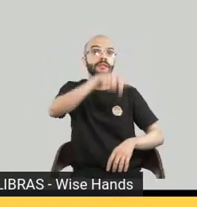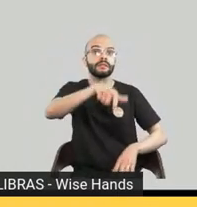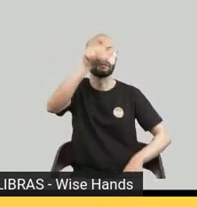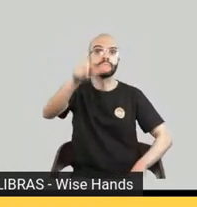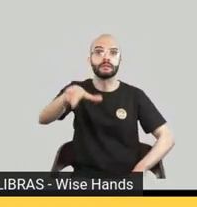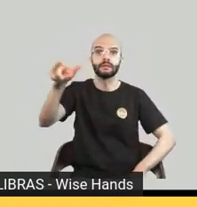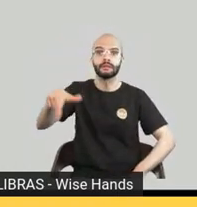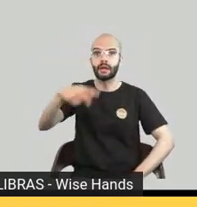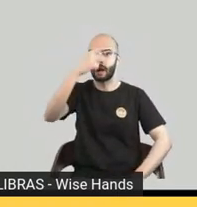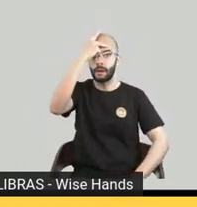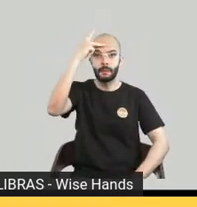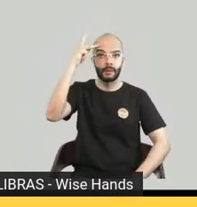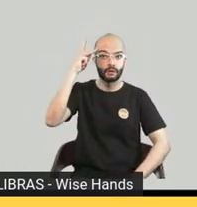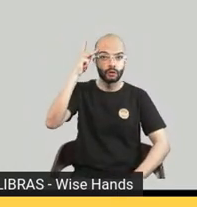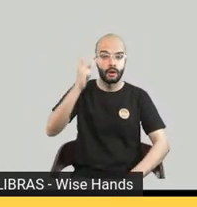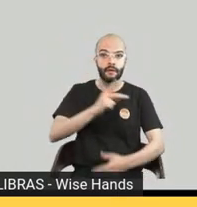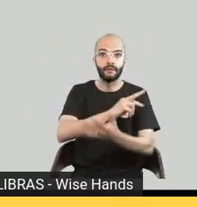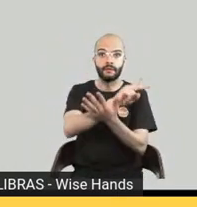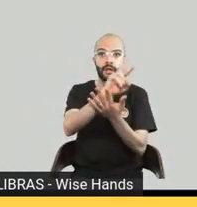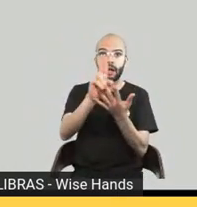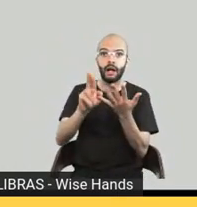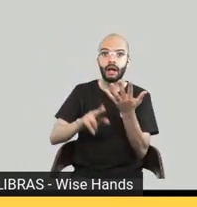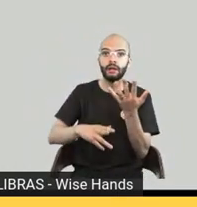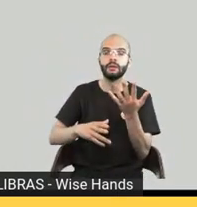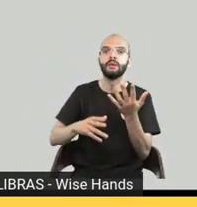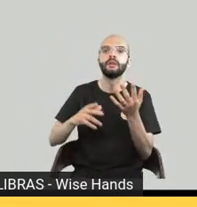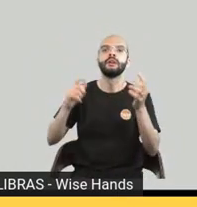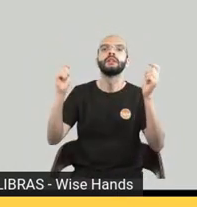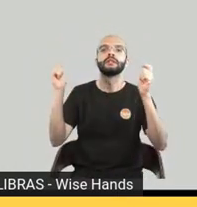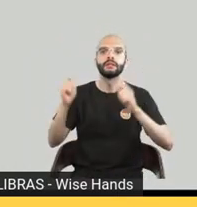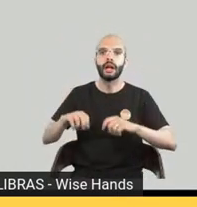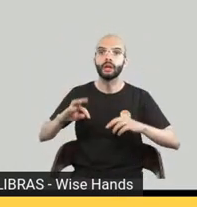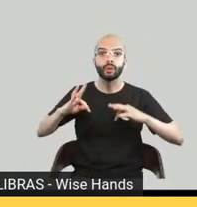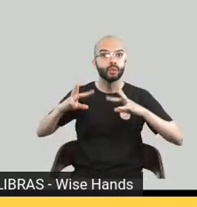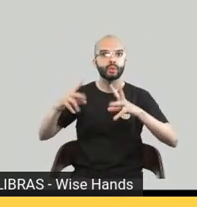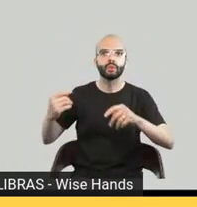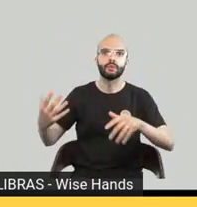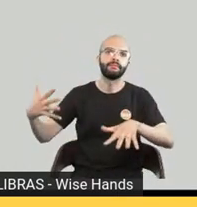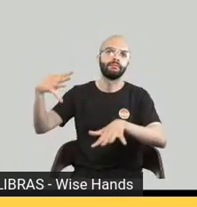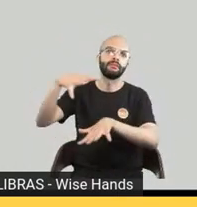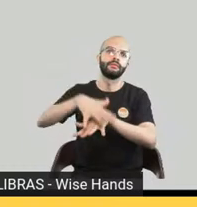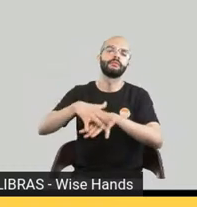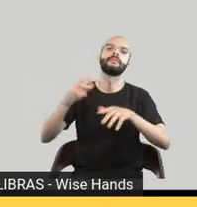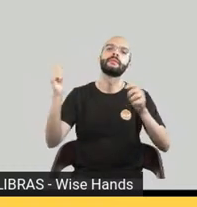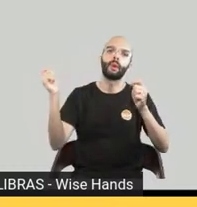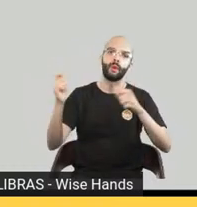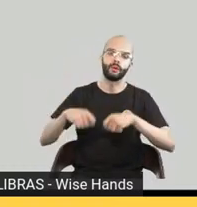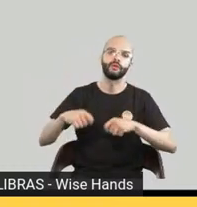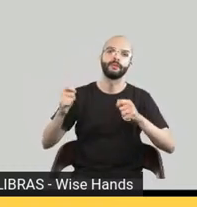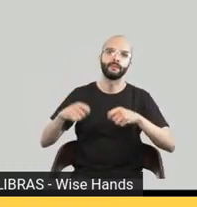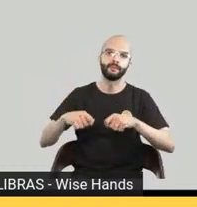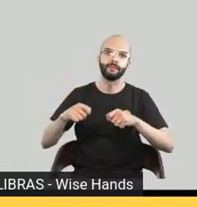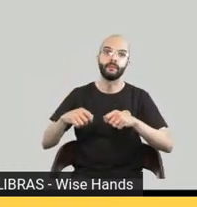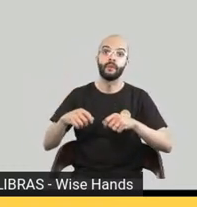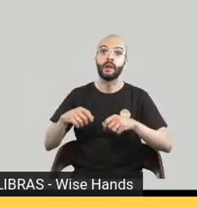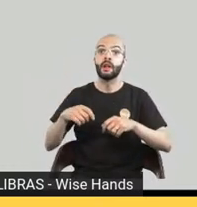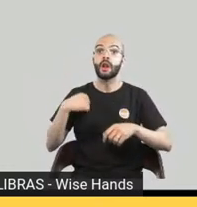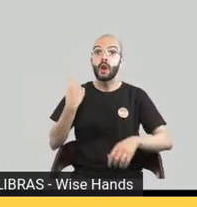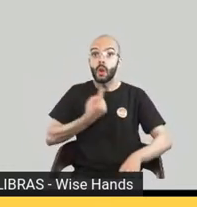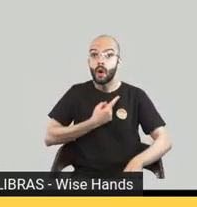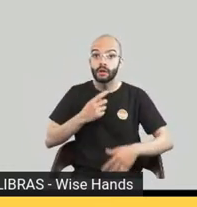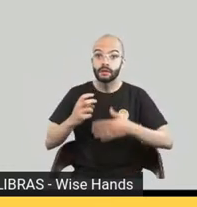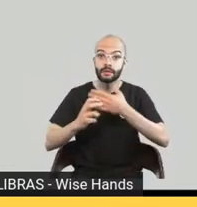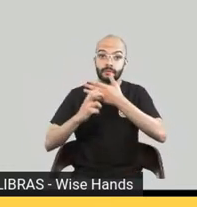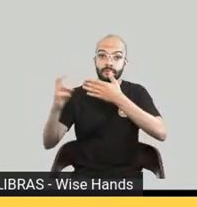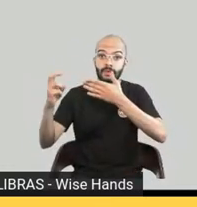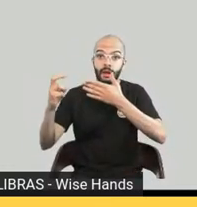todo mundo as coisas não são concorrentes elas são complementares e eu acho que quando você enxerga assim nós da Wise Hands nós somos